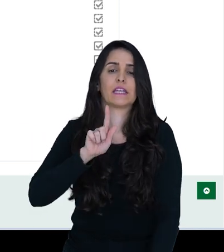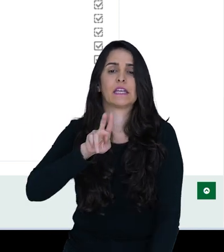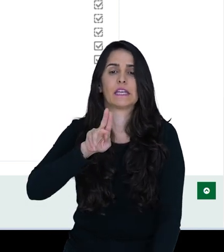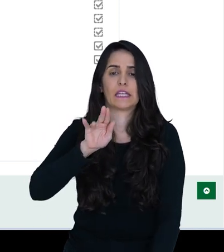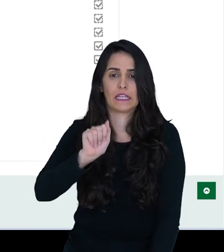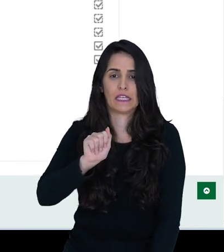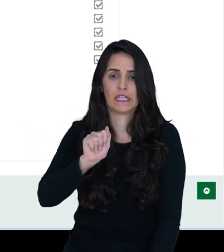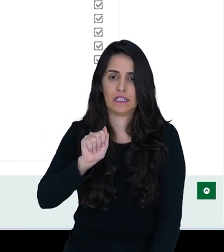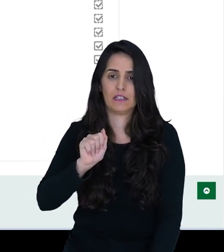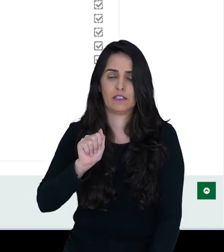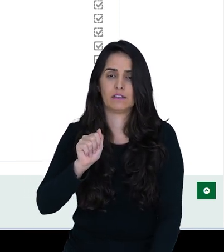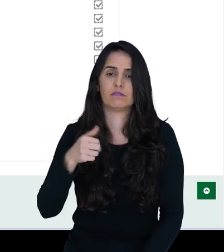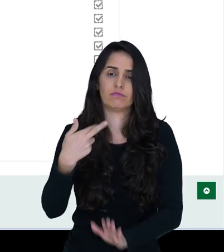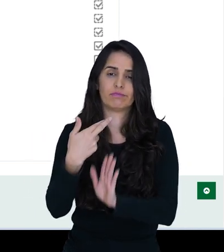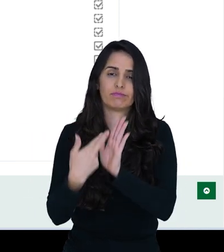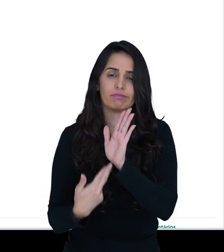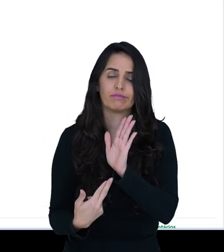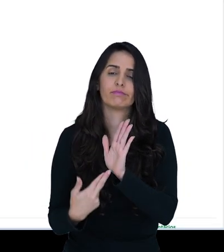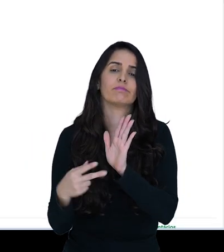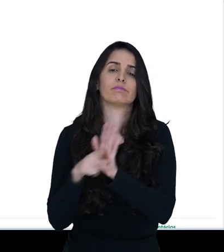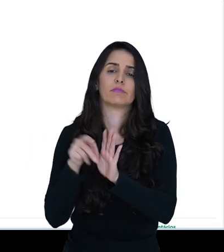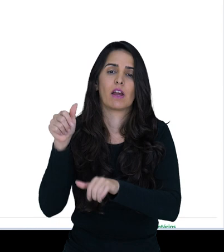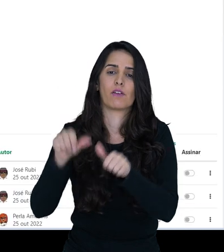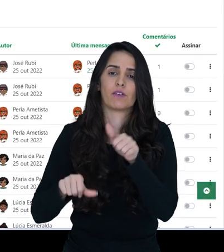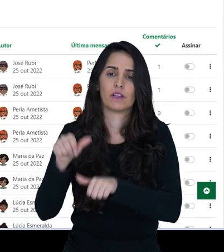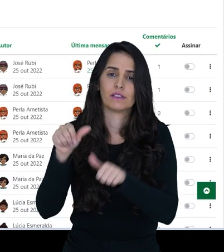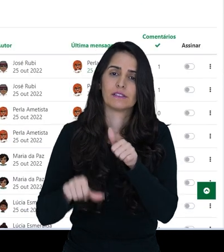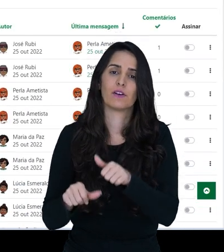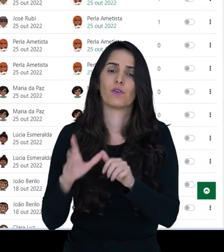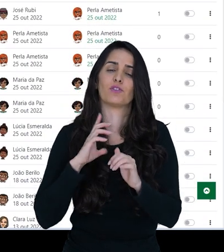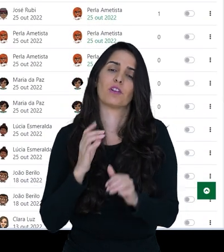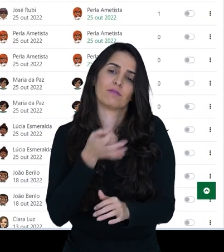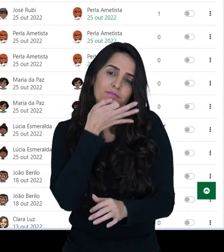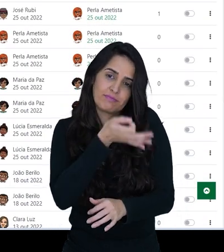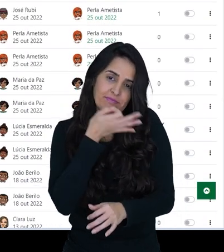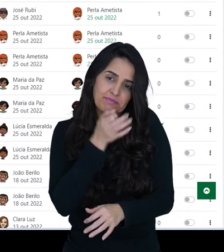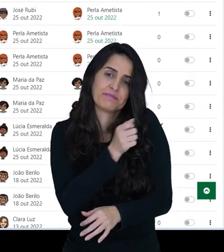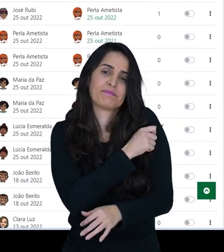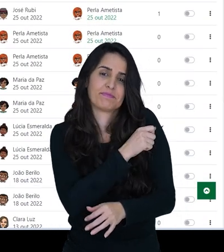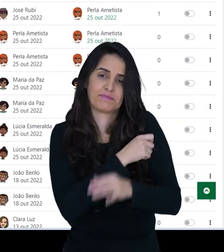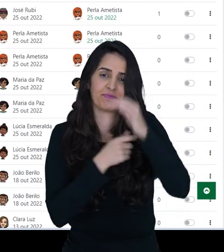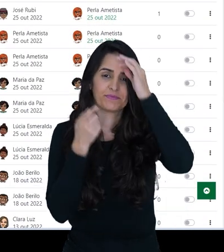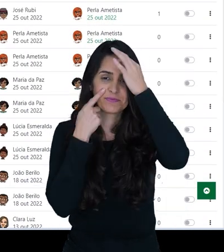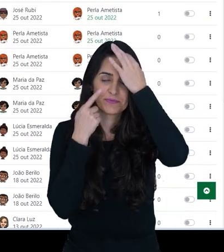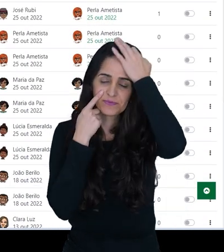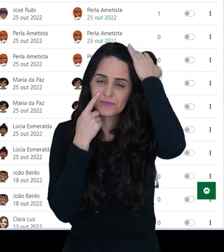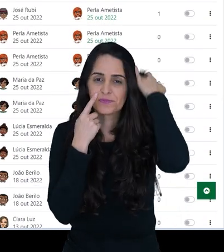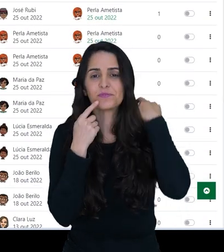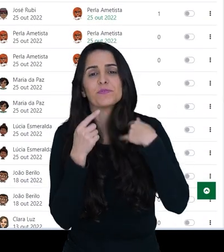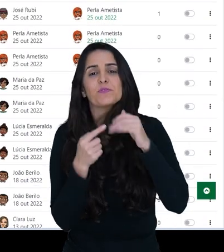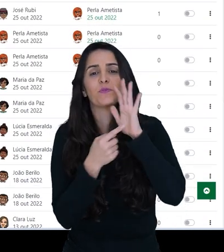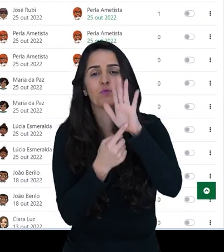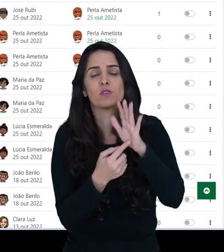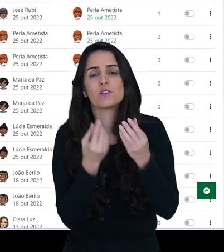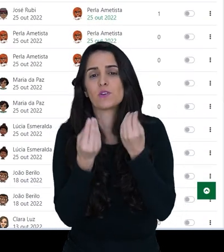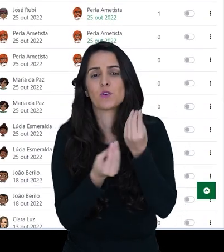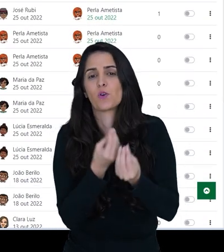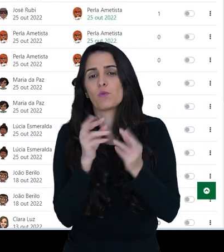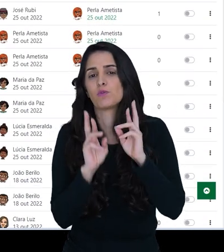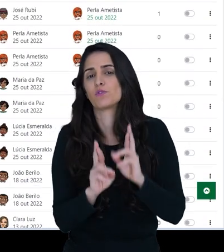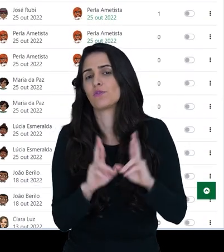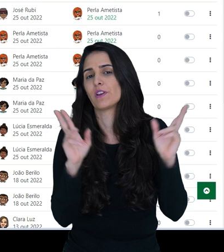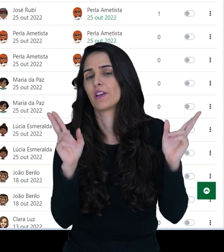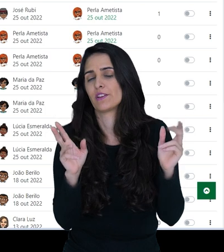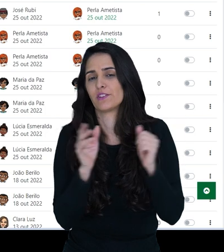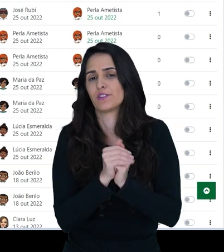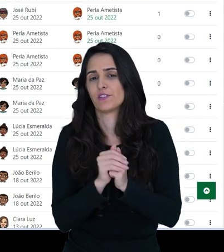é da guia de avaliação e eu tenho já participações dos estudantes e aqui eu consigo te mostrar, por exemplo, a